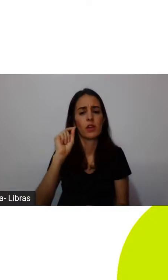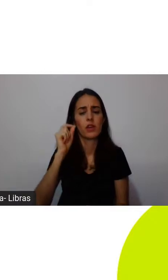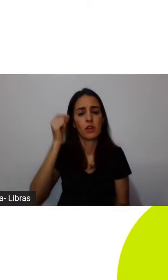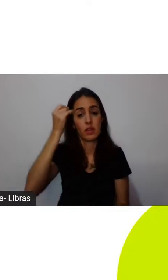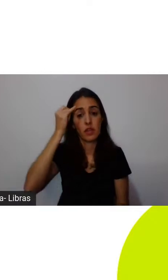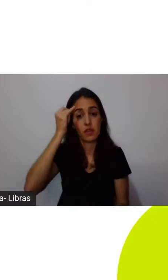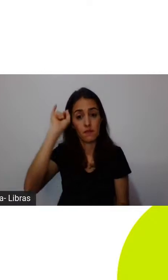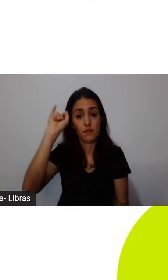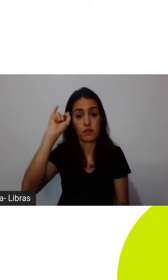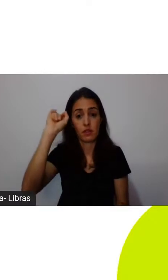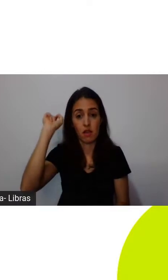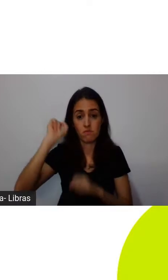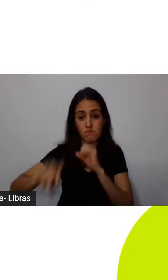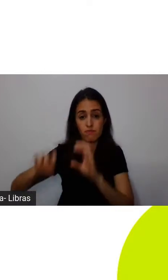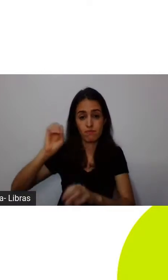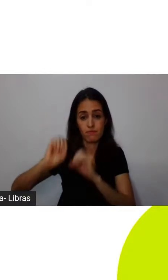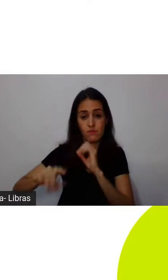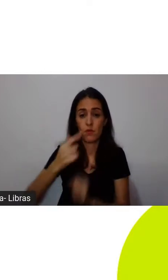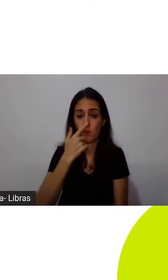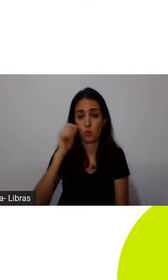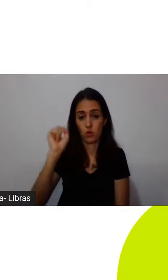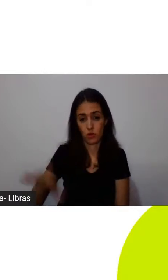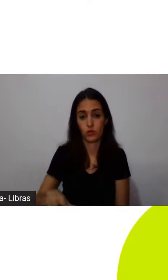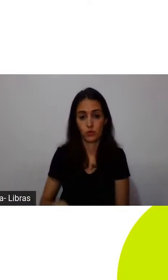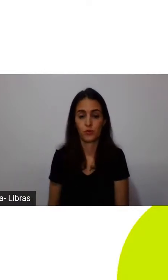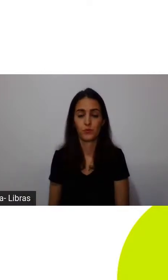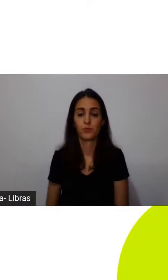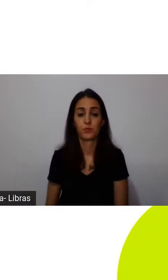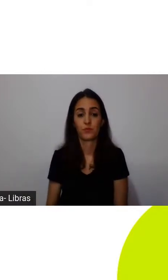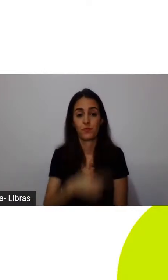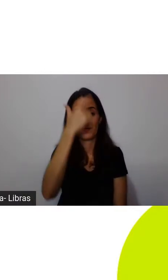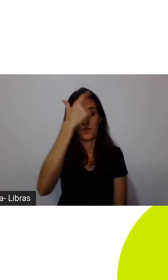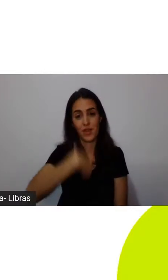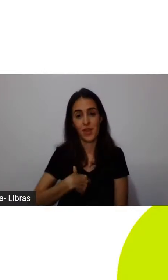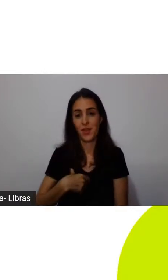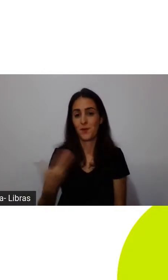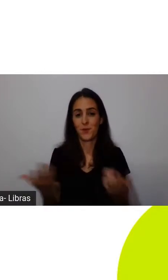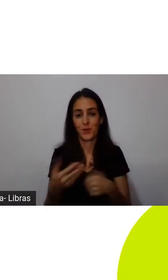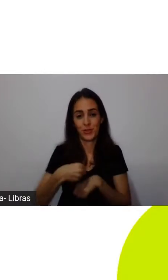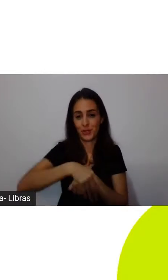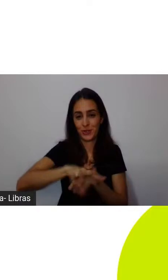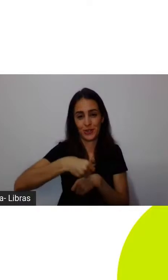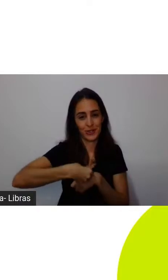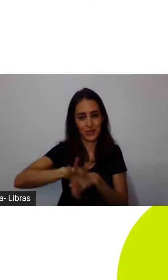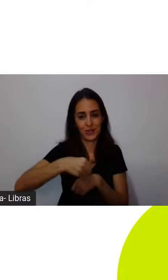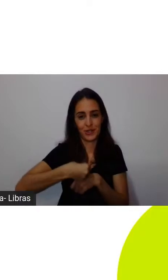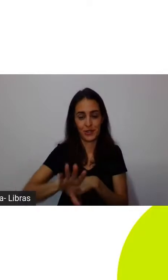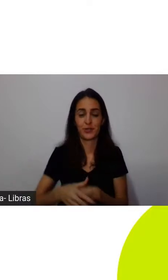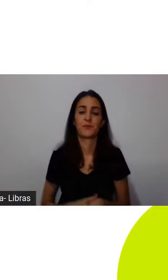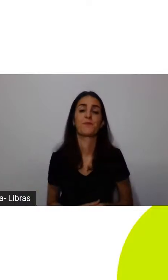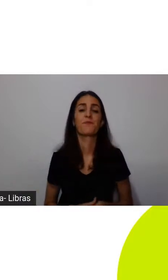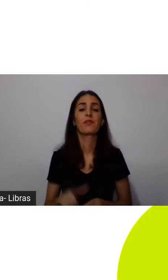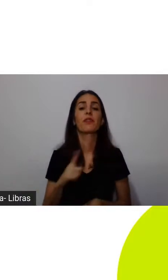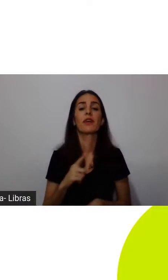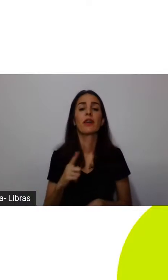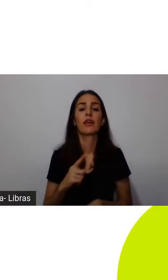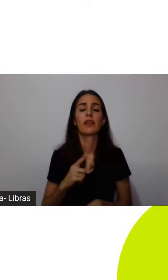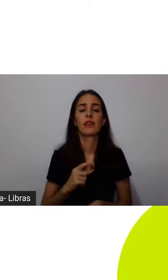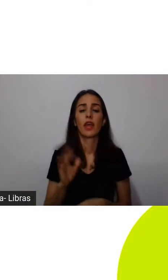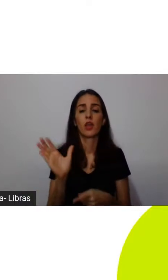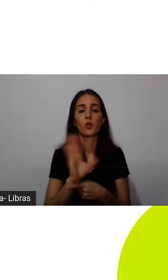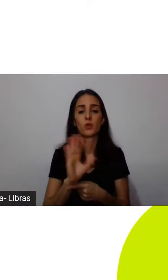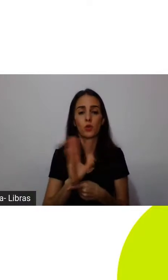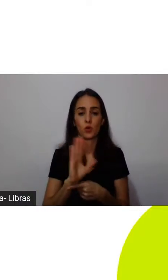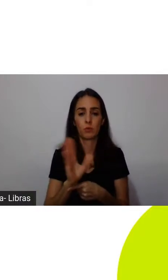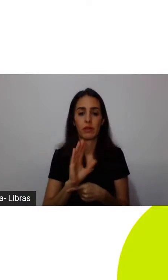biodegradáveis. Aliás, outra dica, hoje eu estou das dicas aqui, outra dica é o documentário Seaspiracy, Mar